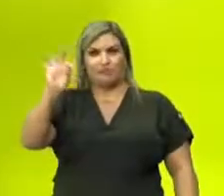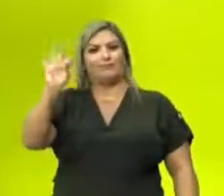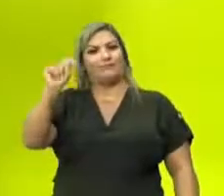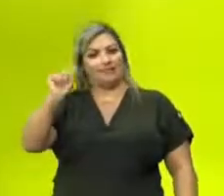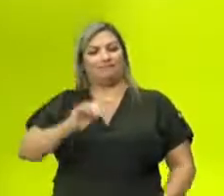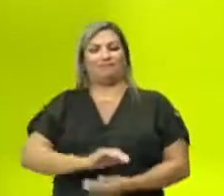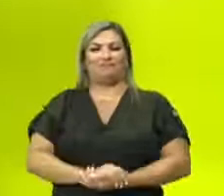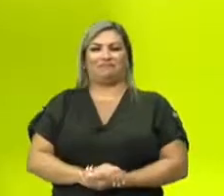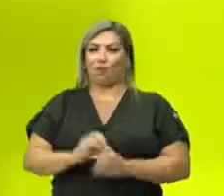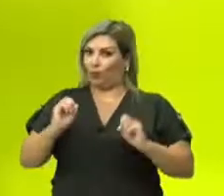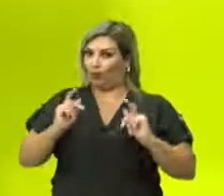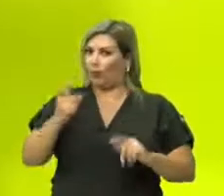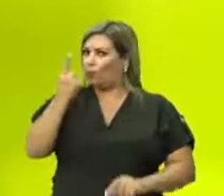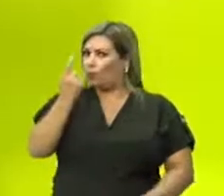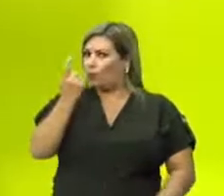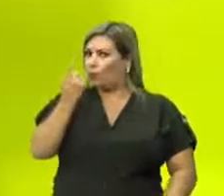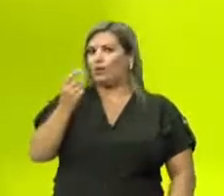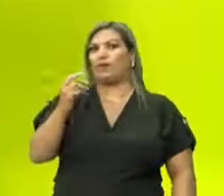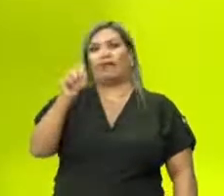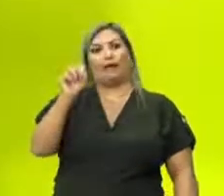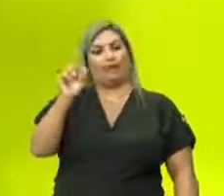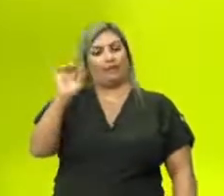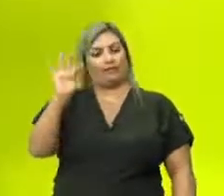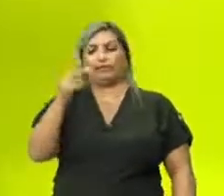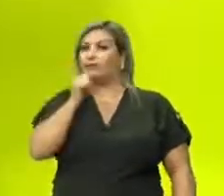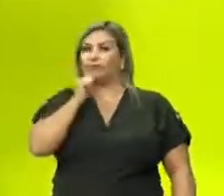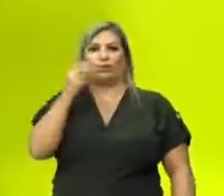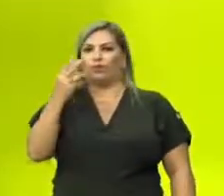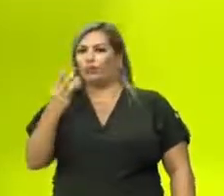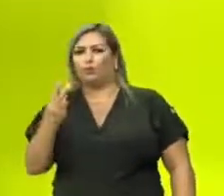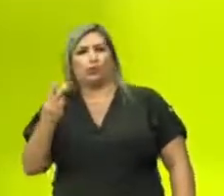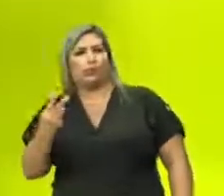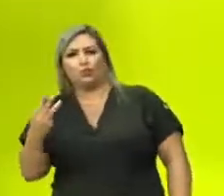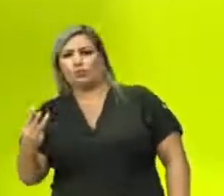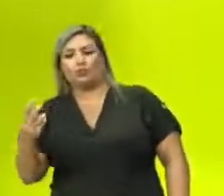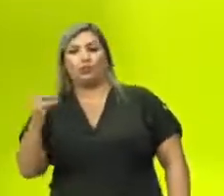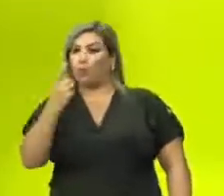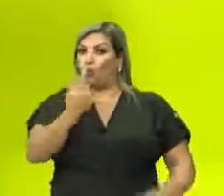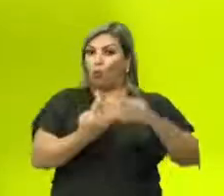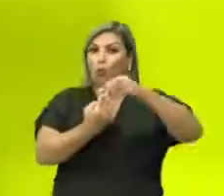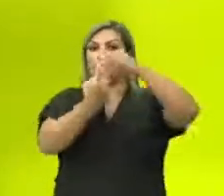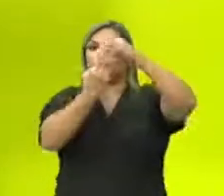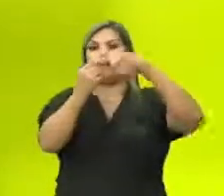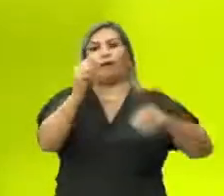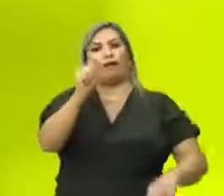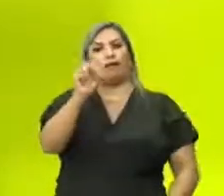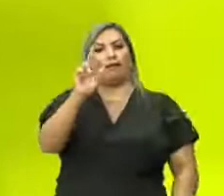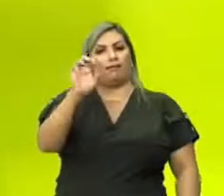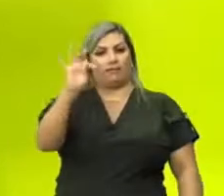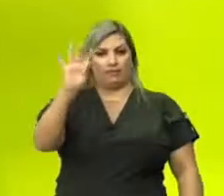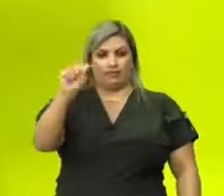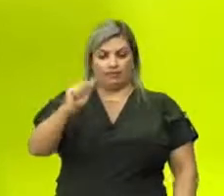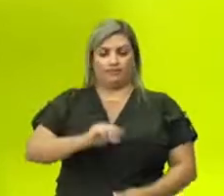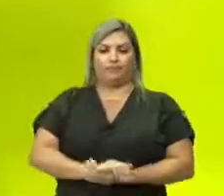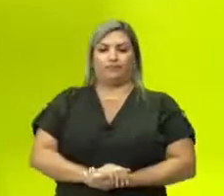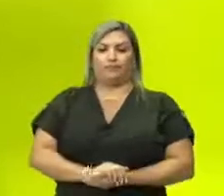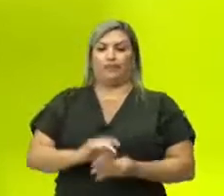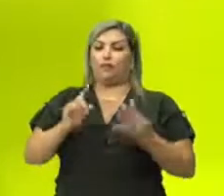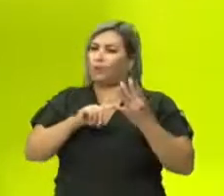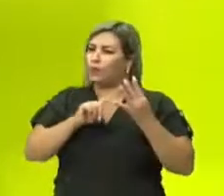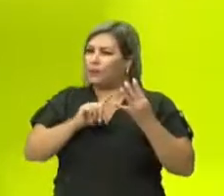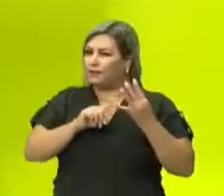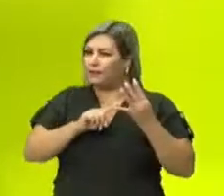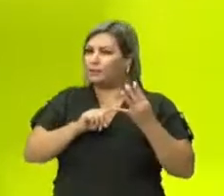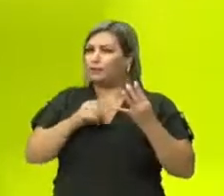ok? Então só tem uma aresta, não tem duas, não tem três, só uma. Isso é a terceira condição. Vamos para a quarta e última